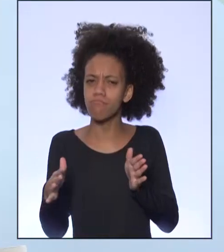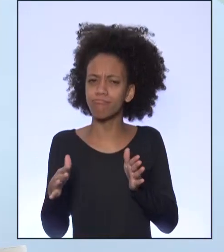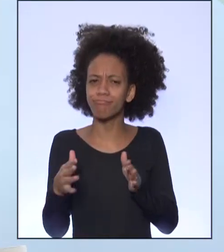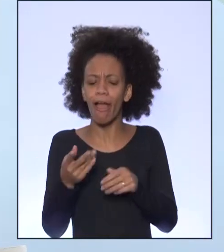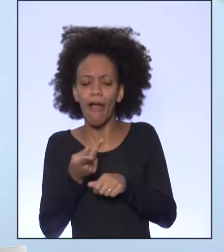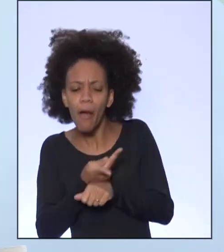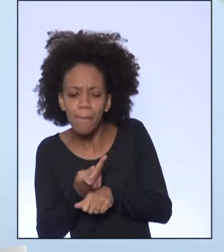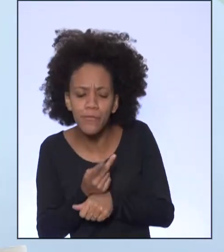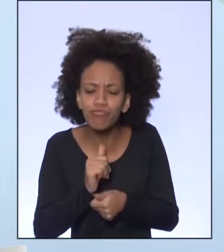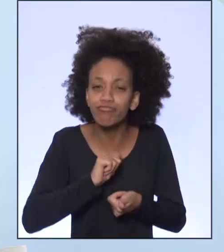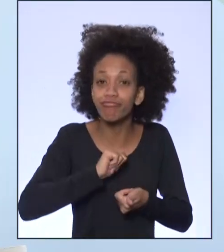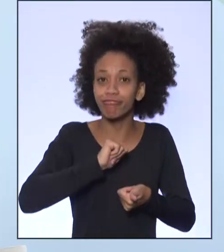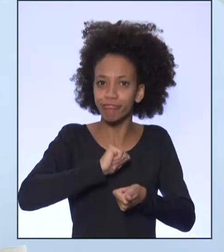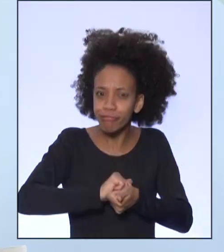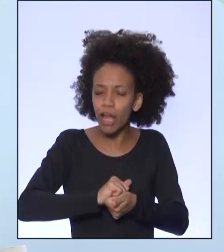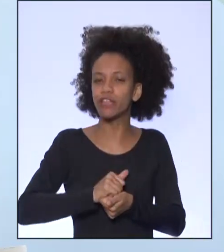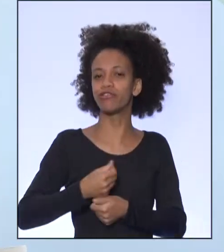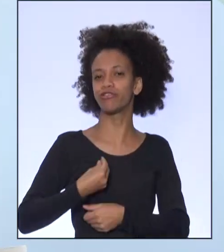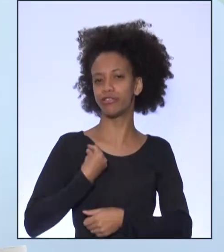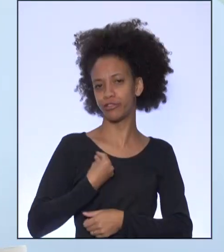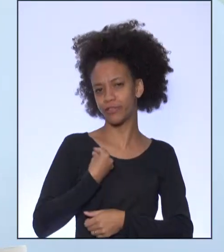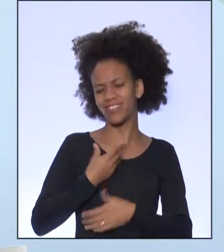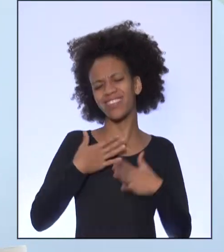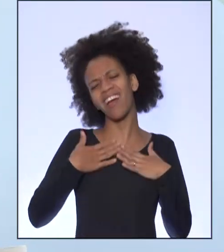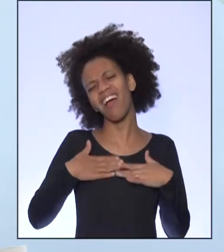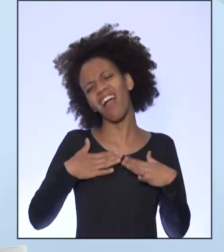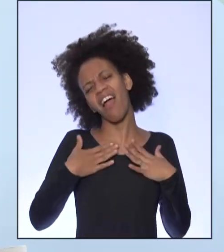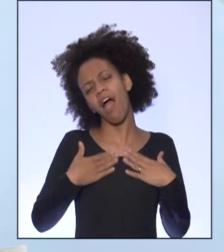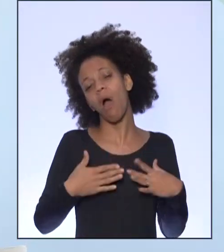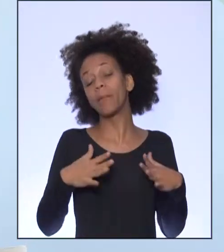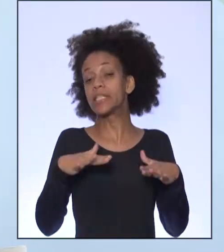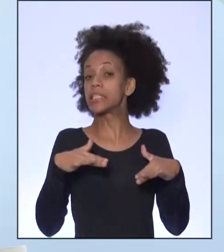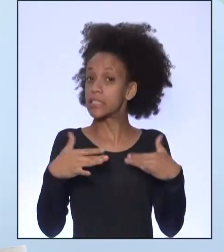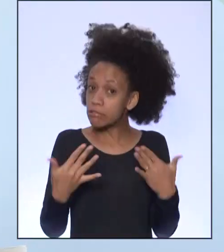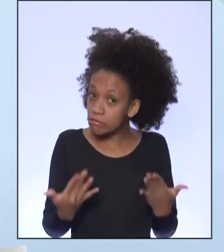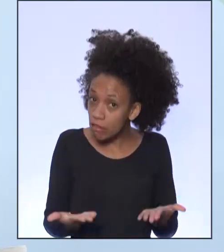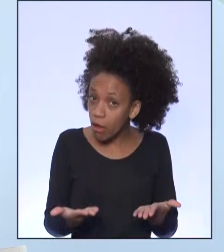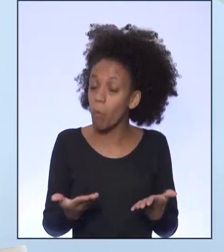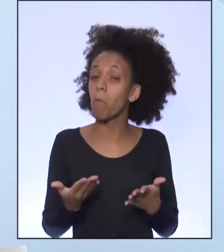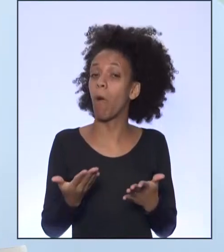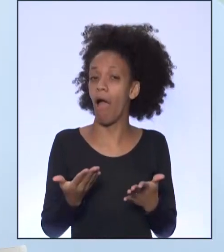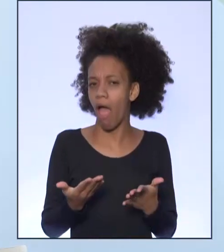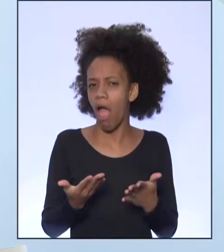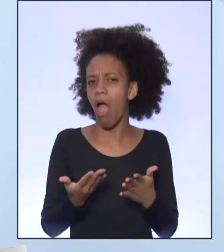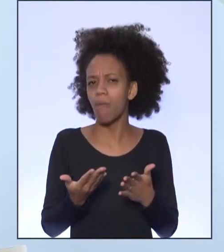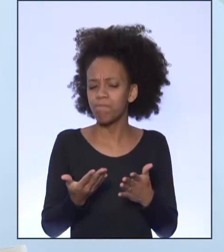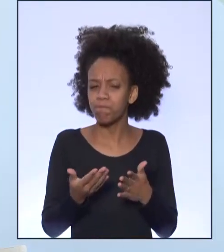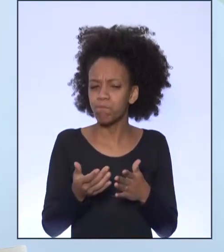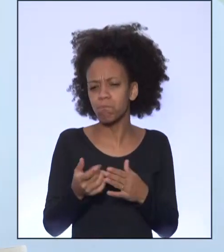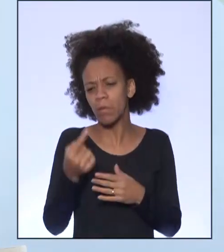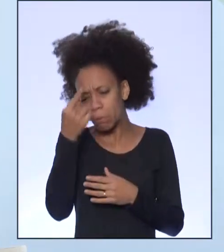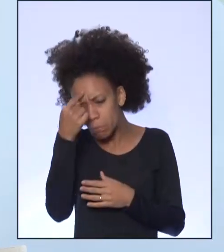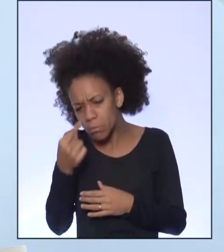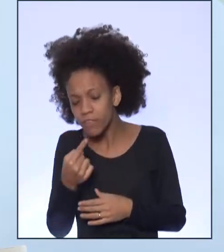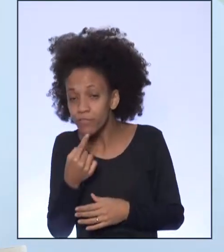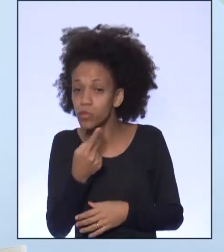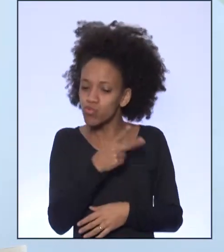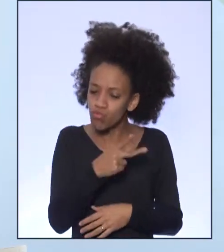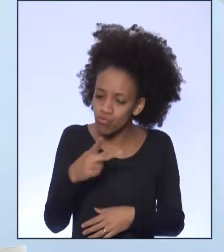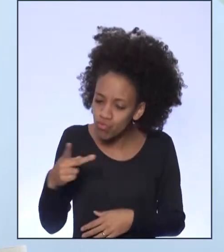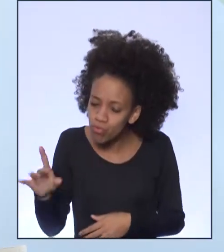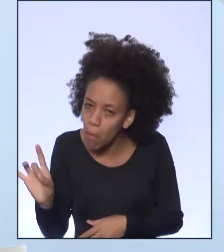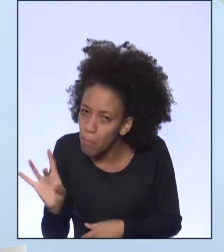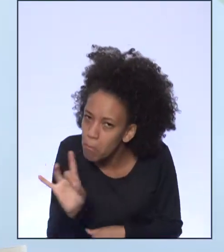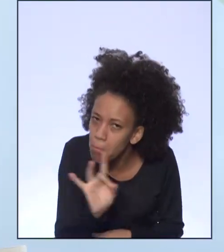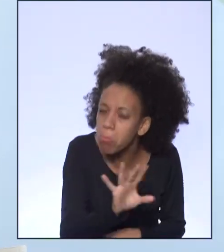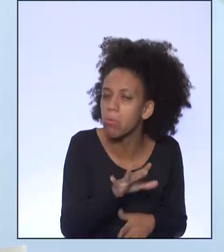vida, de tranquilidade. Então, isso também é muito característico, muito específico